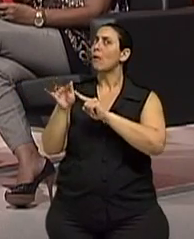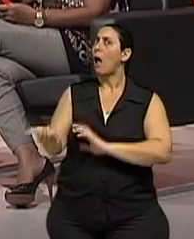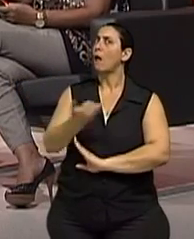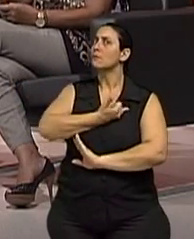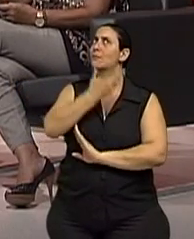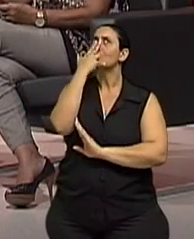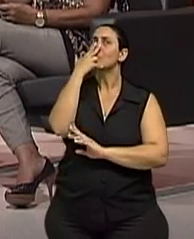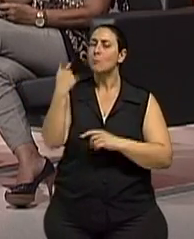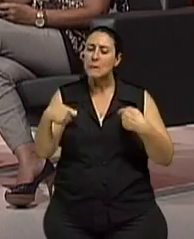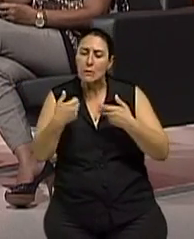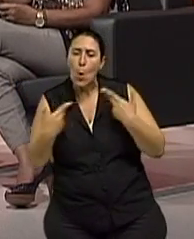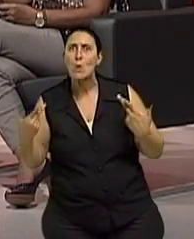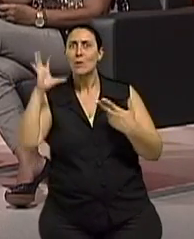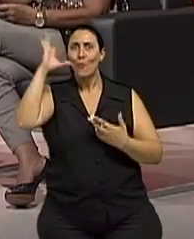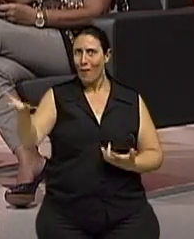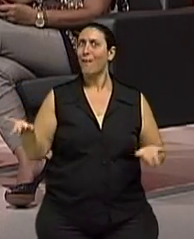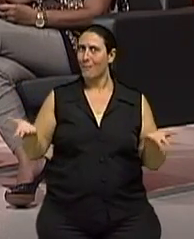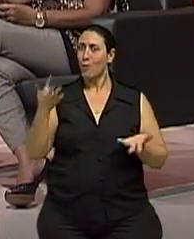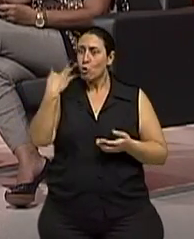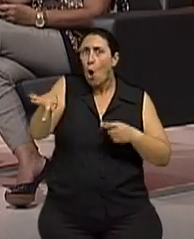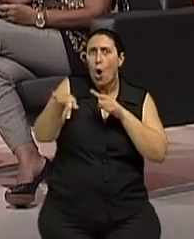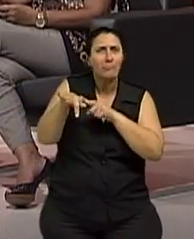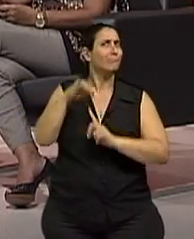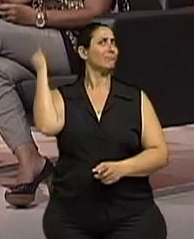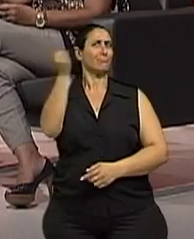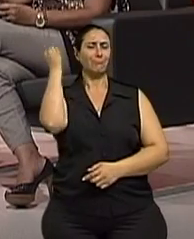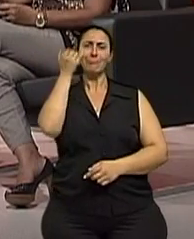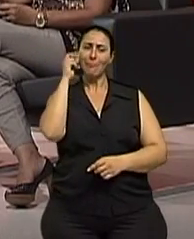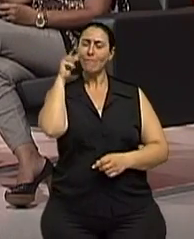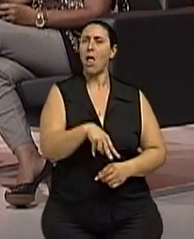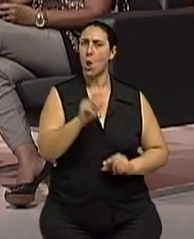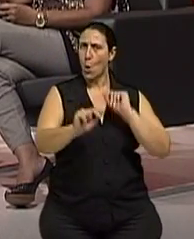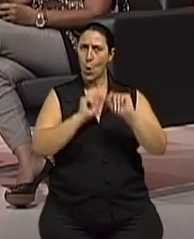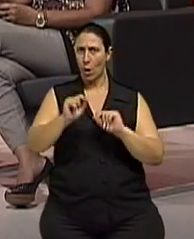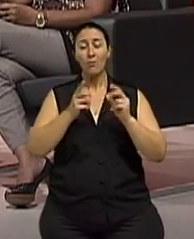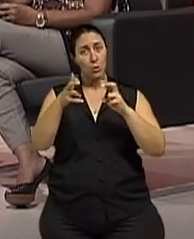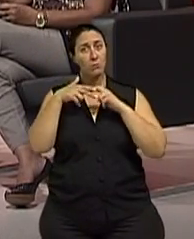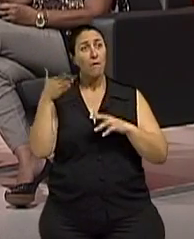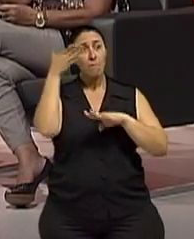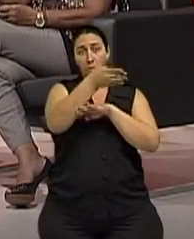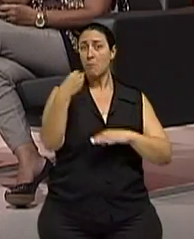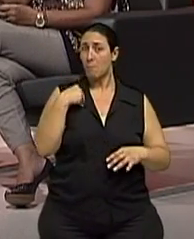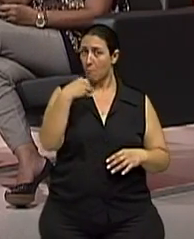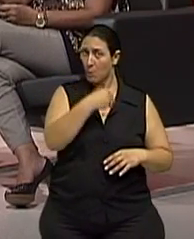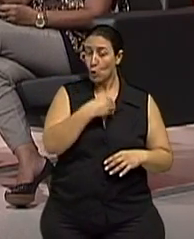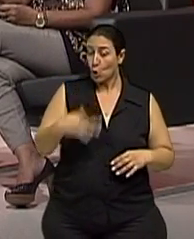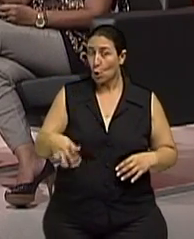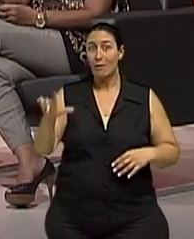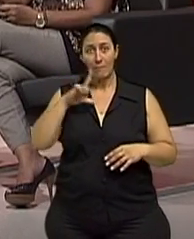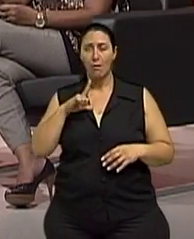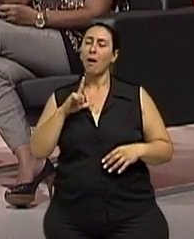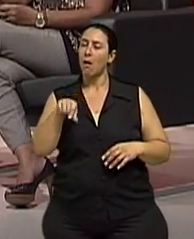ajude, o organismo está pedindo. Tá certo. Então fazer uma revisão num traumato, quando tem esse tipo de dor, me parece que é o mais